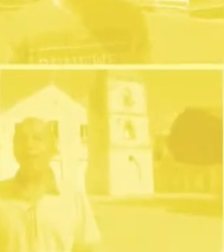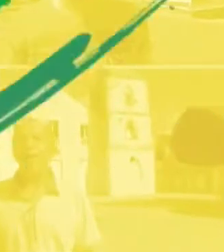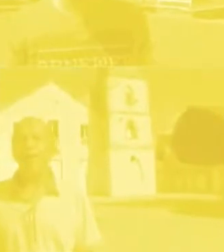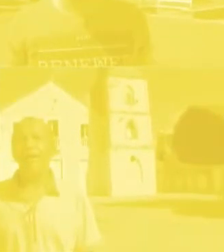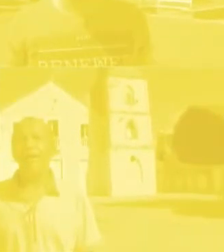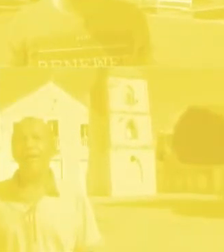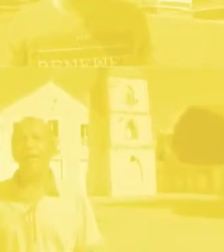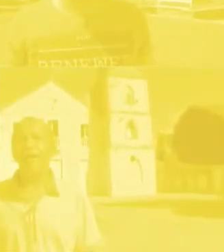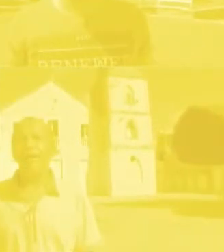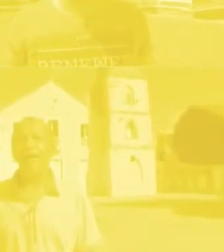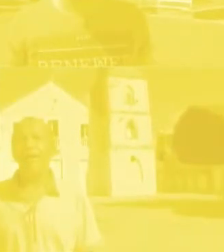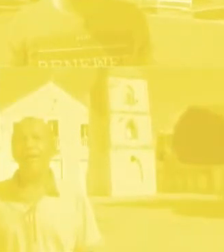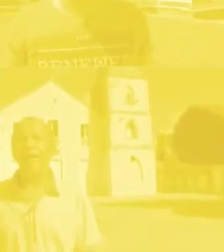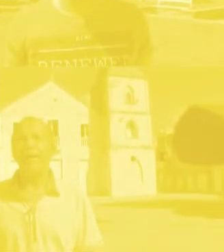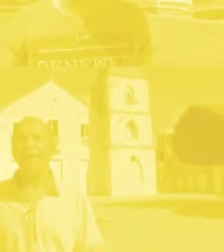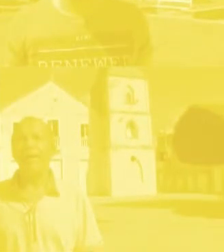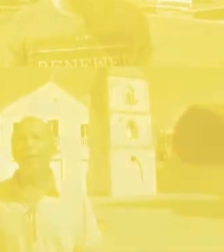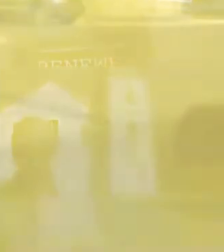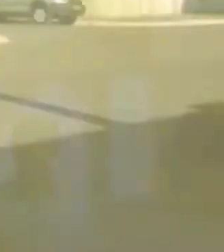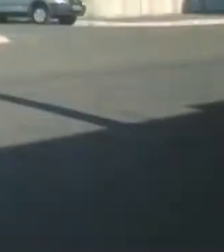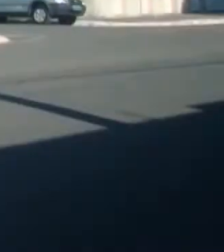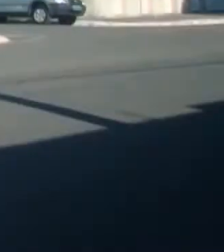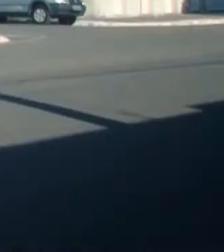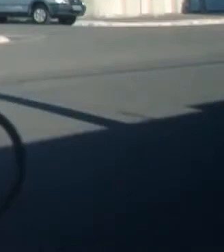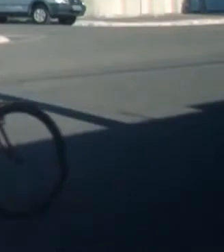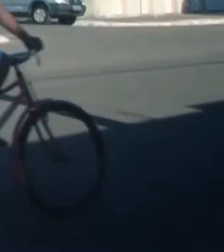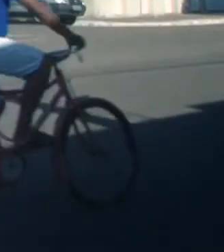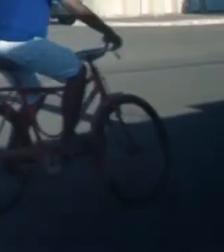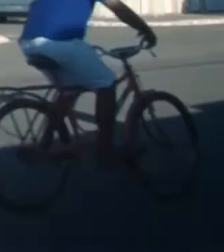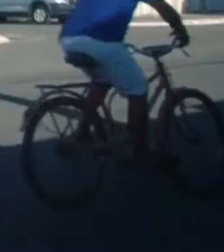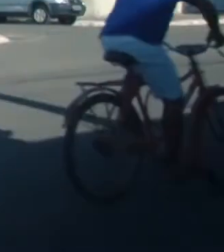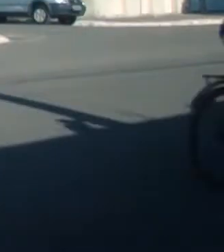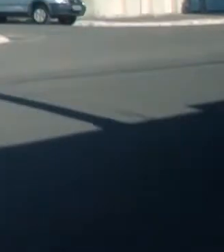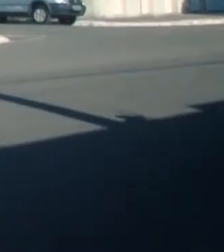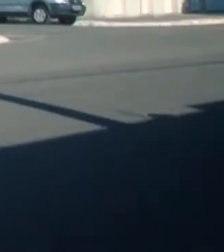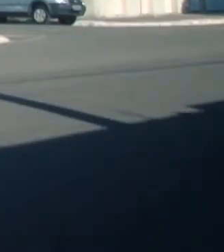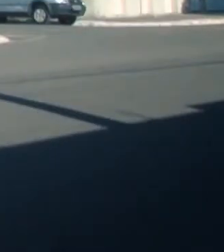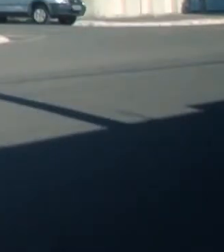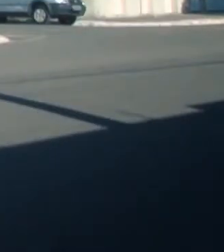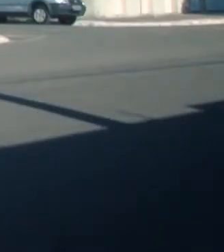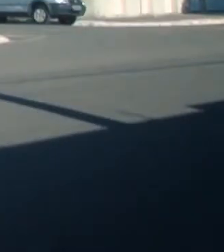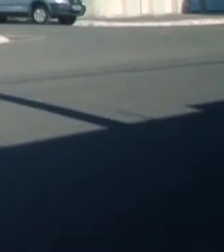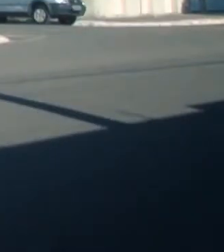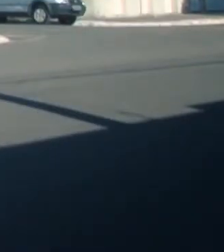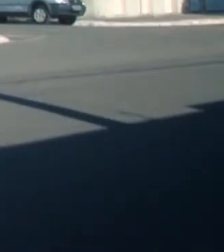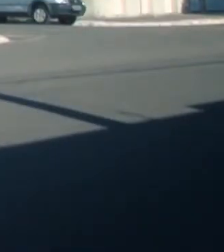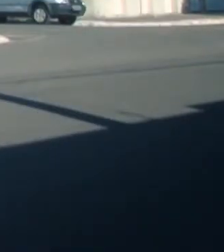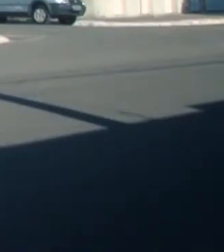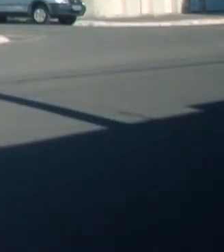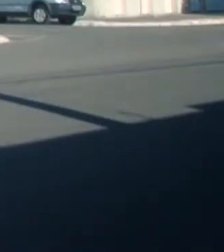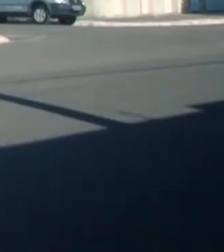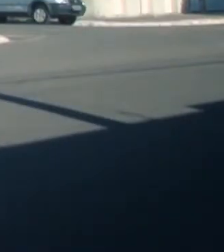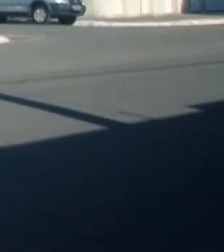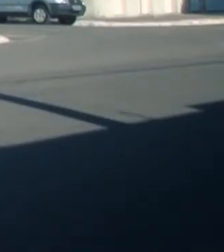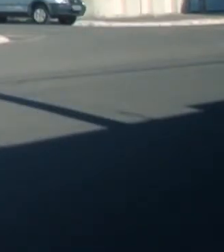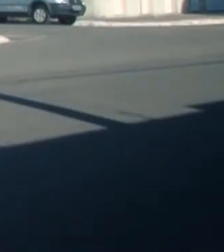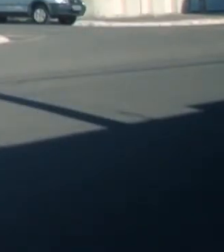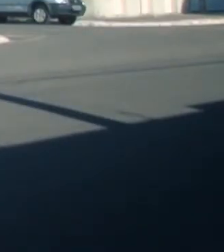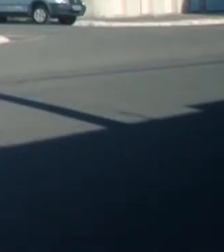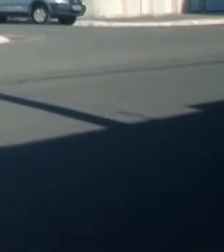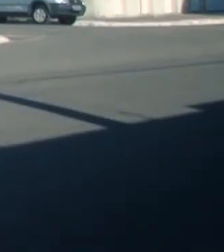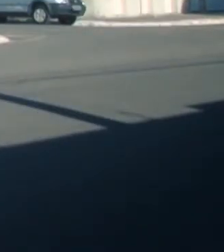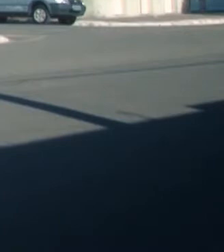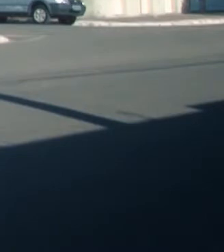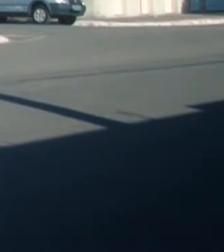A tradição católica é proibido tocar o sino na época da Semana Santa. E o pessoal,